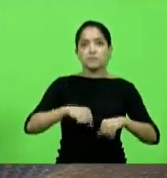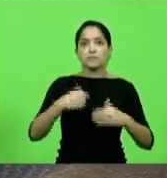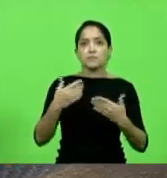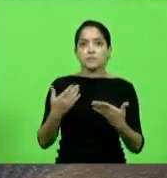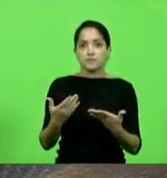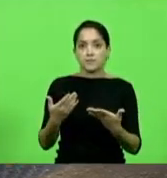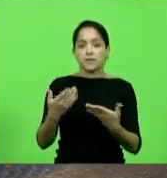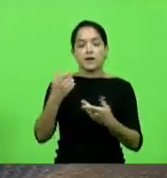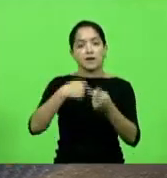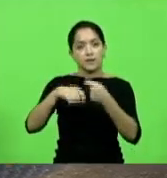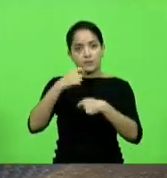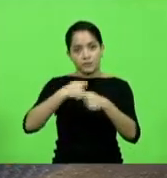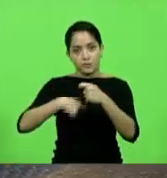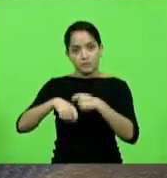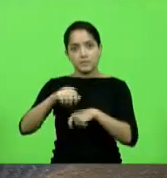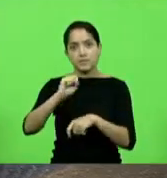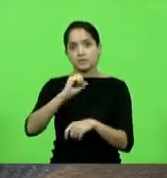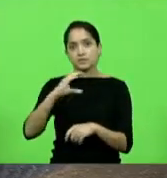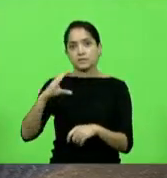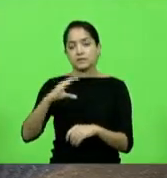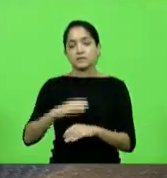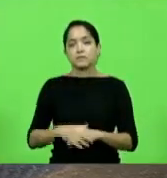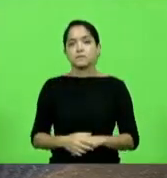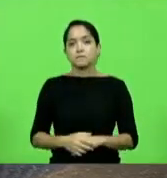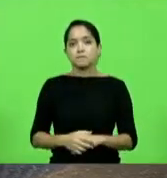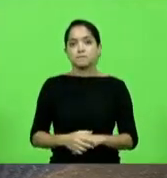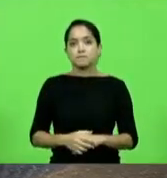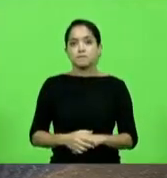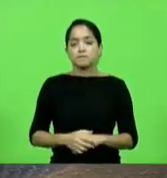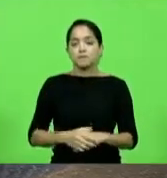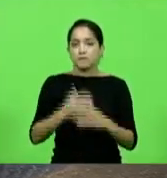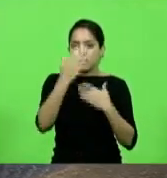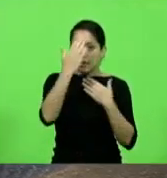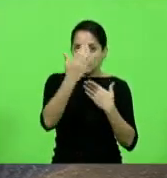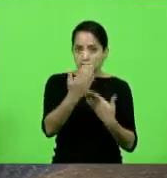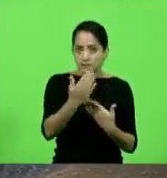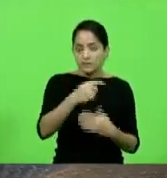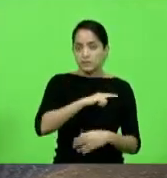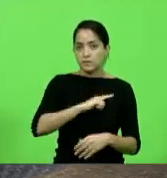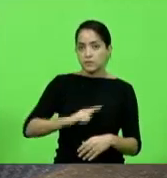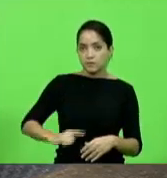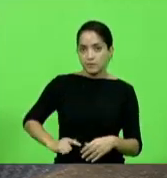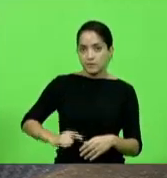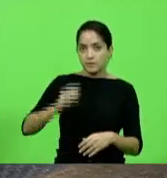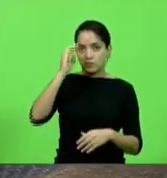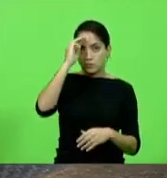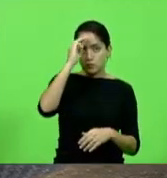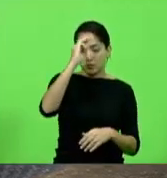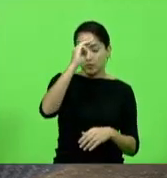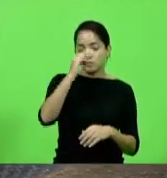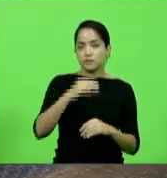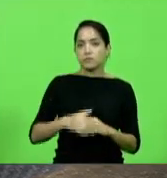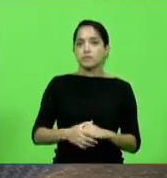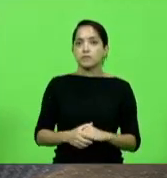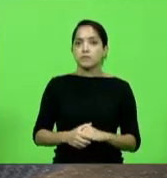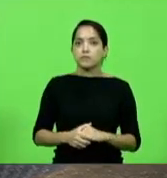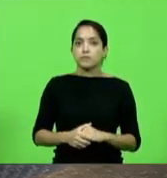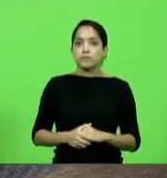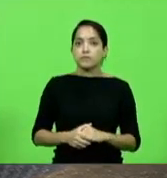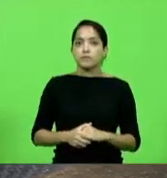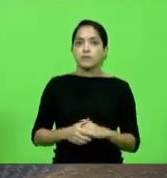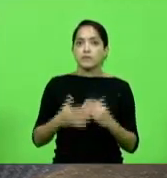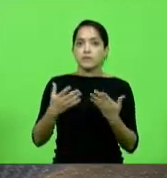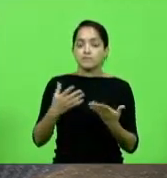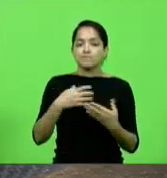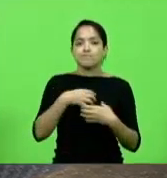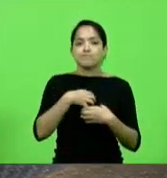economia catarinense agradeço também ao governador Carlos Moisés por ter esta